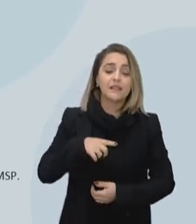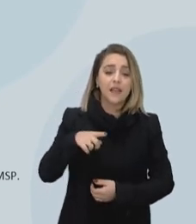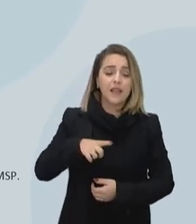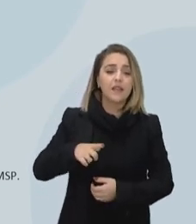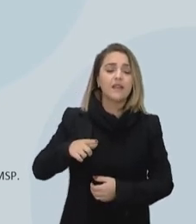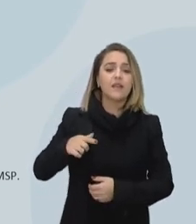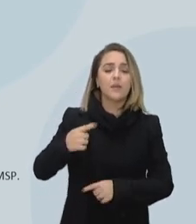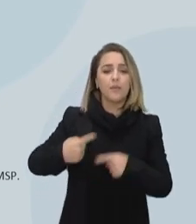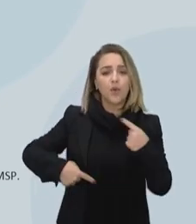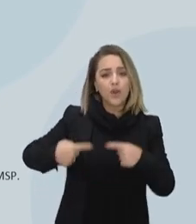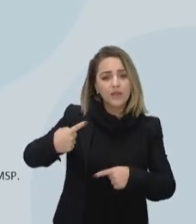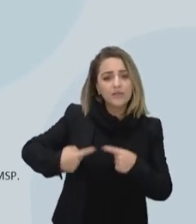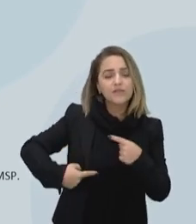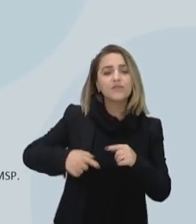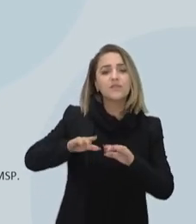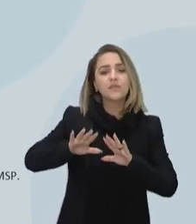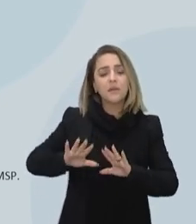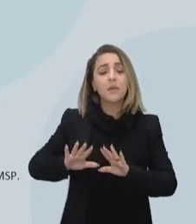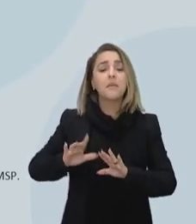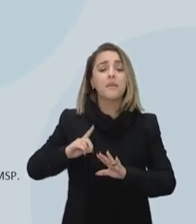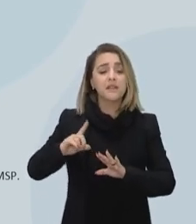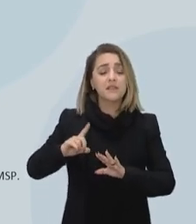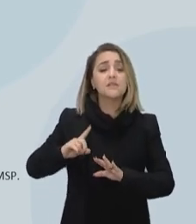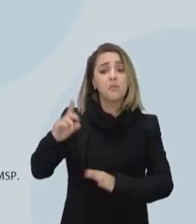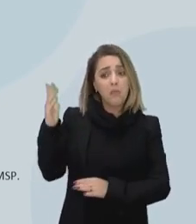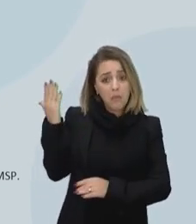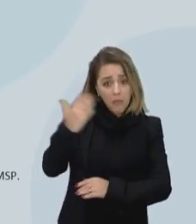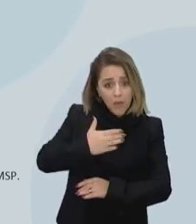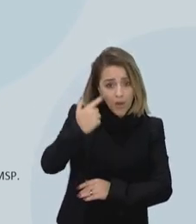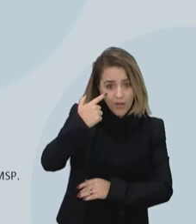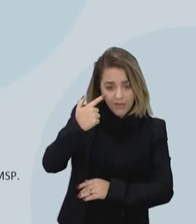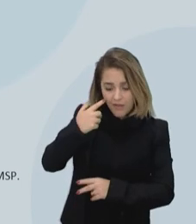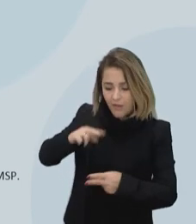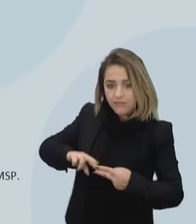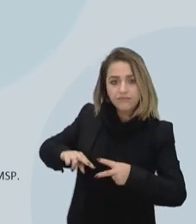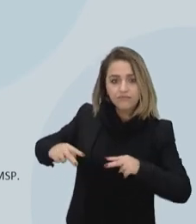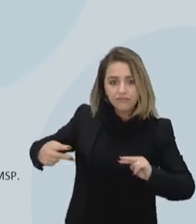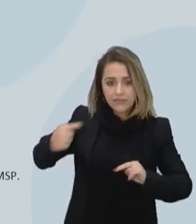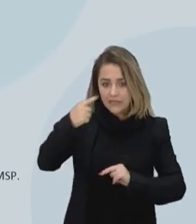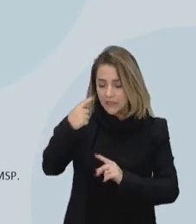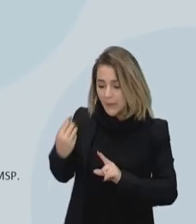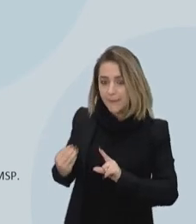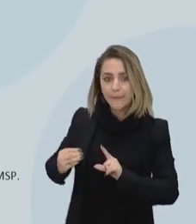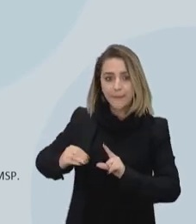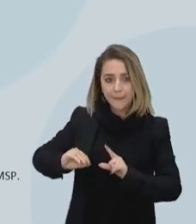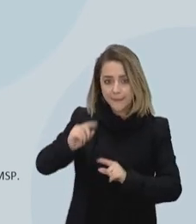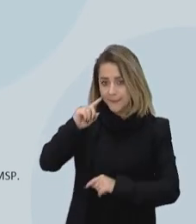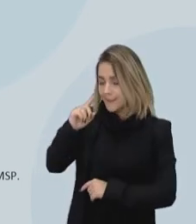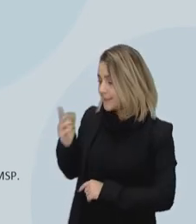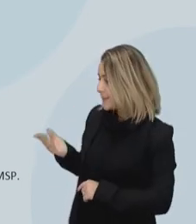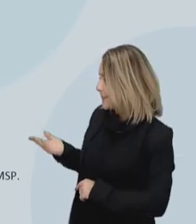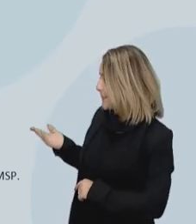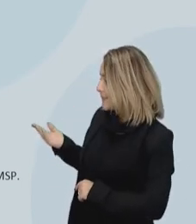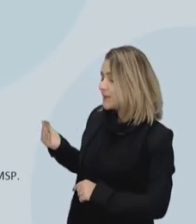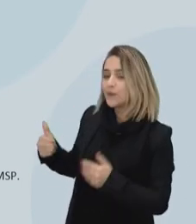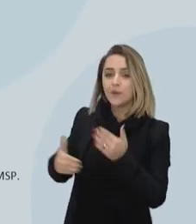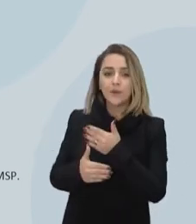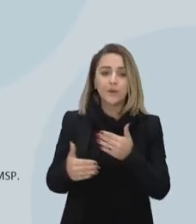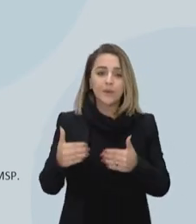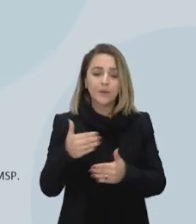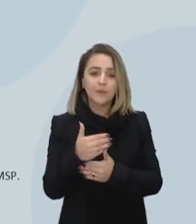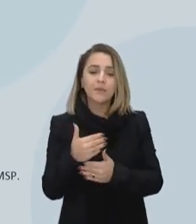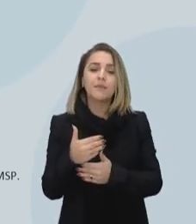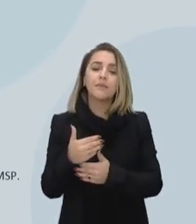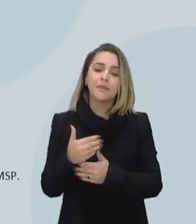políticas. Isso pode ser atestado no link que está nas referências finais desse PPT e vocês poderão utilizar